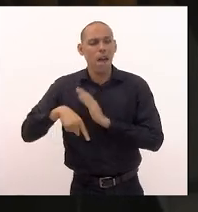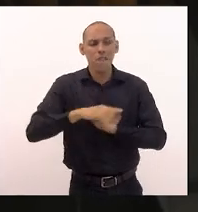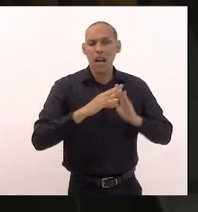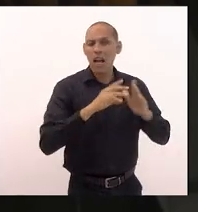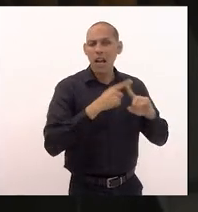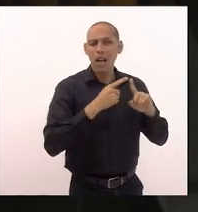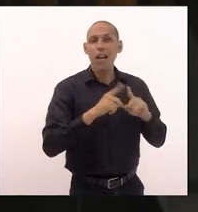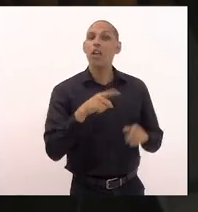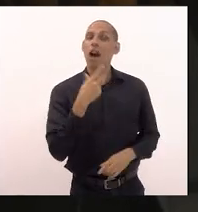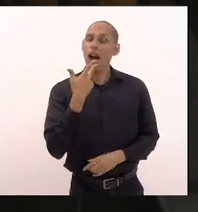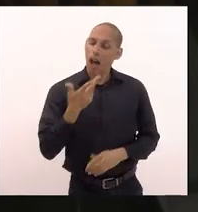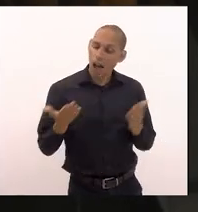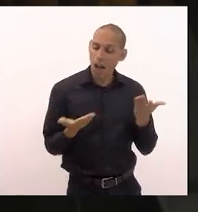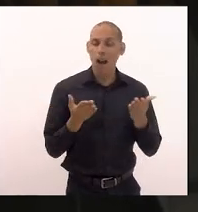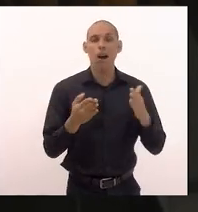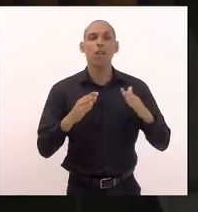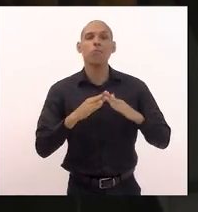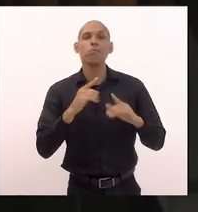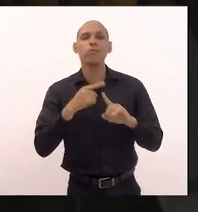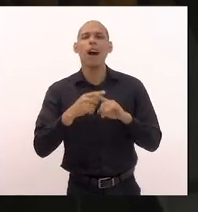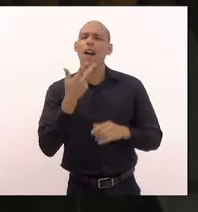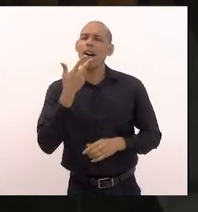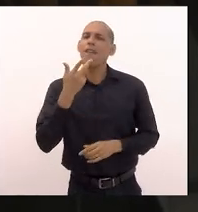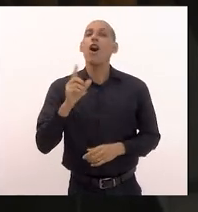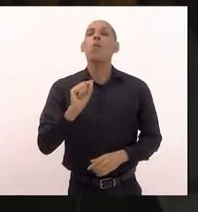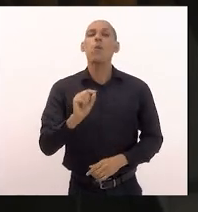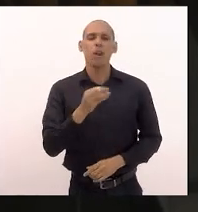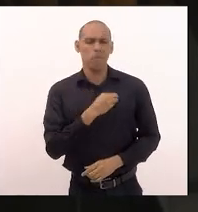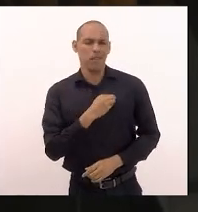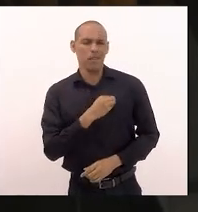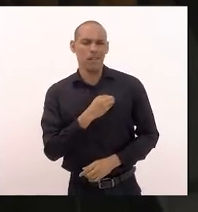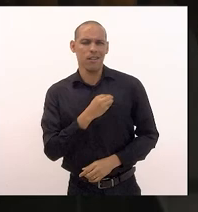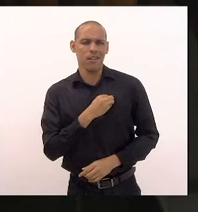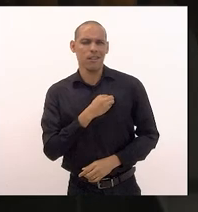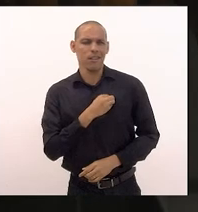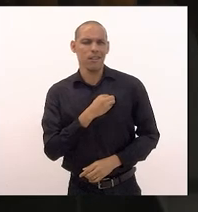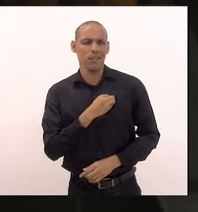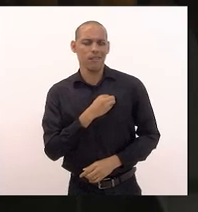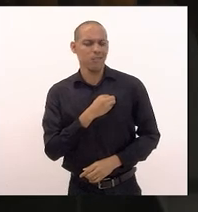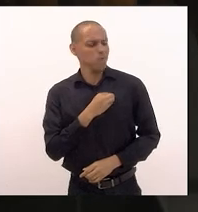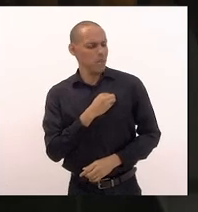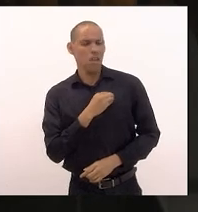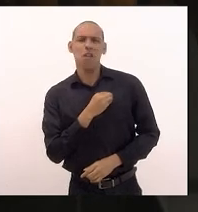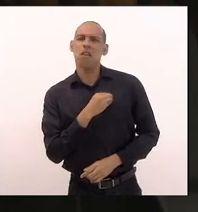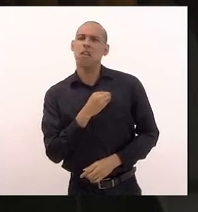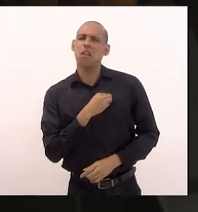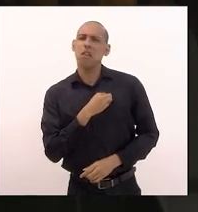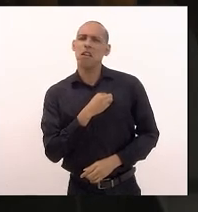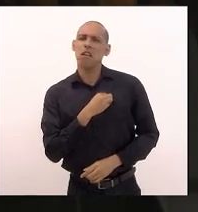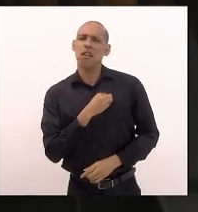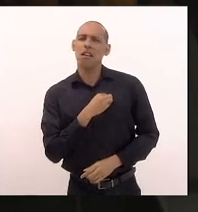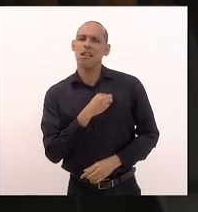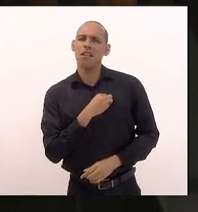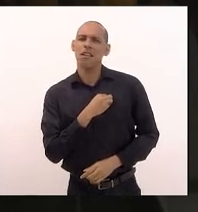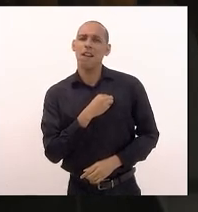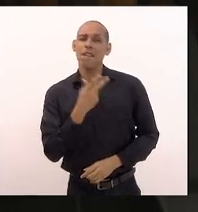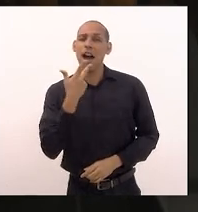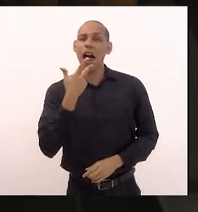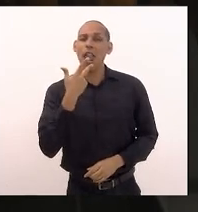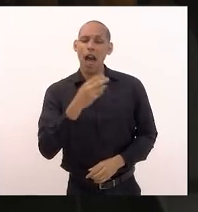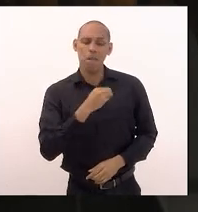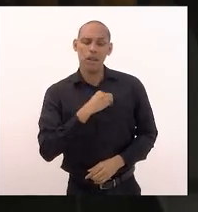está falando de igreja vamos falar de pecados originais pecados confessar os seus